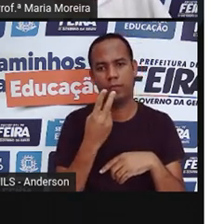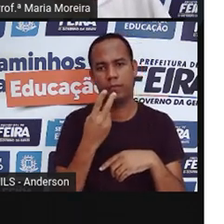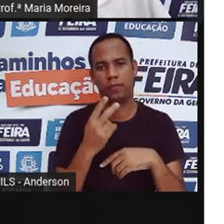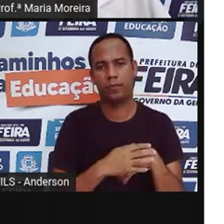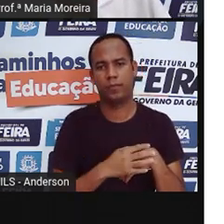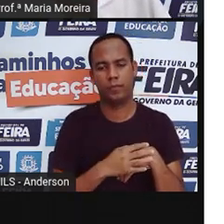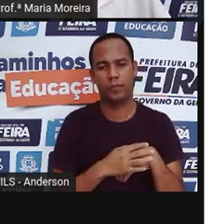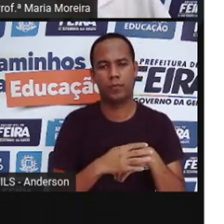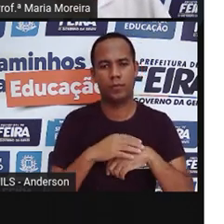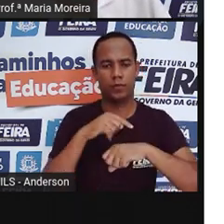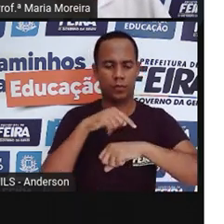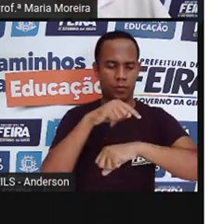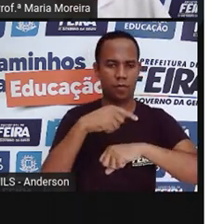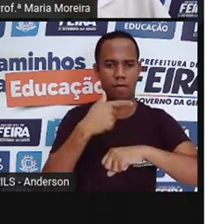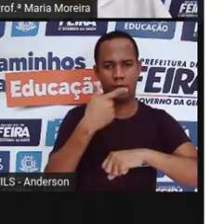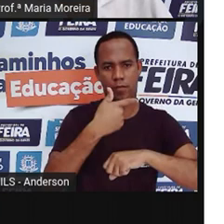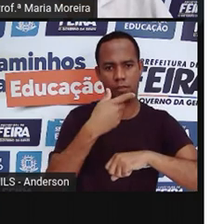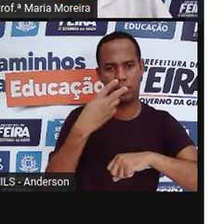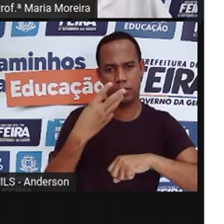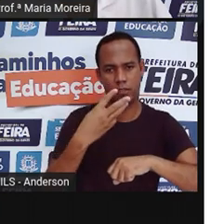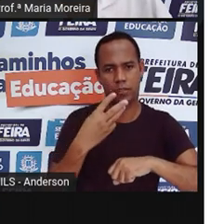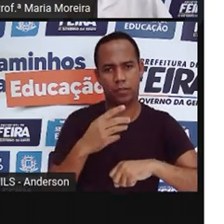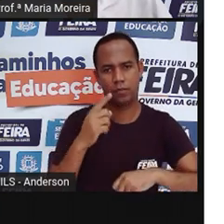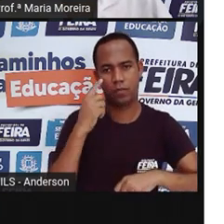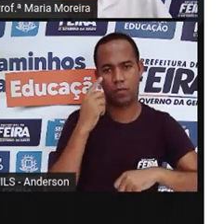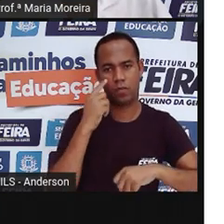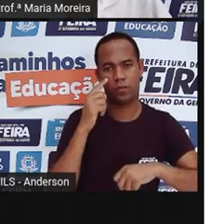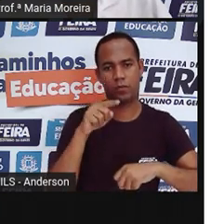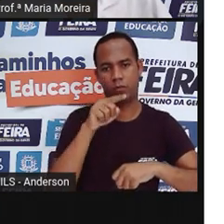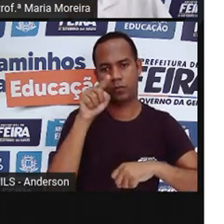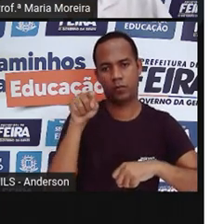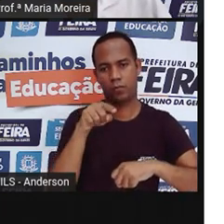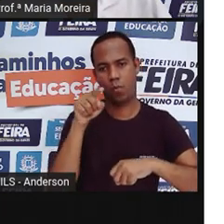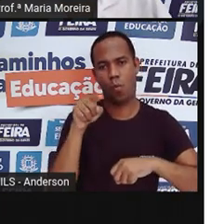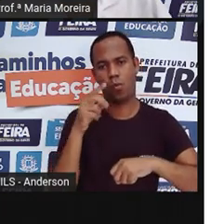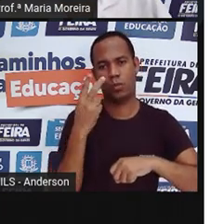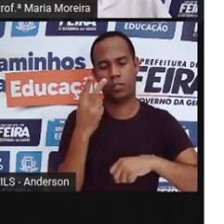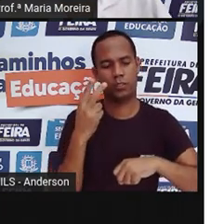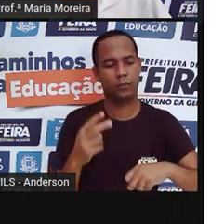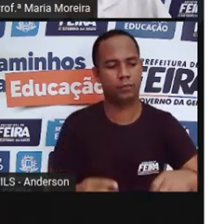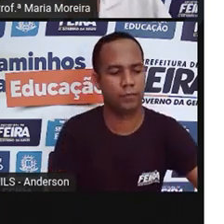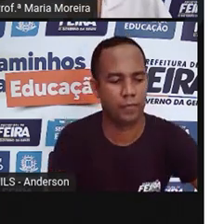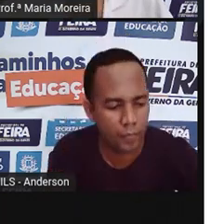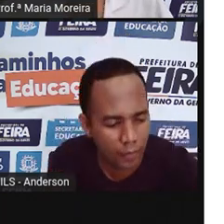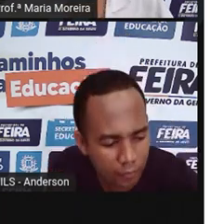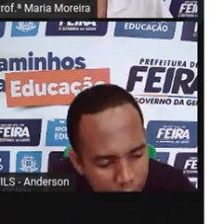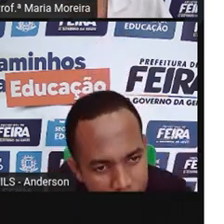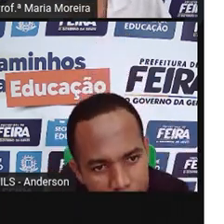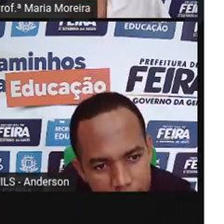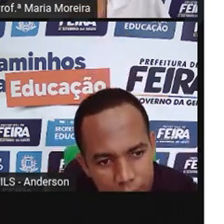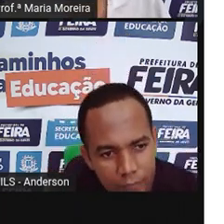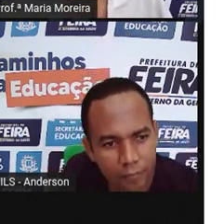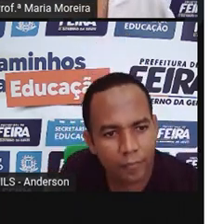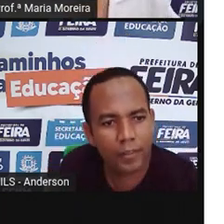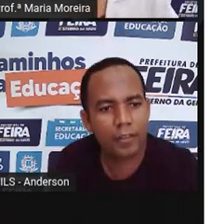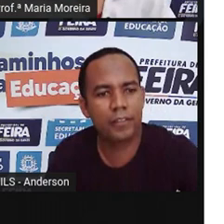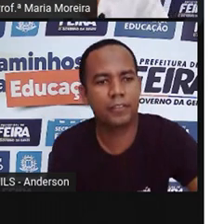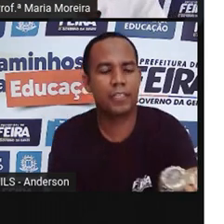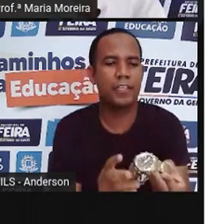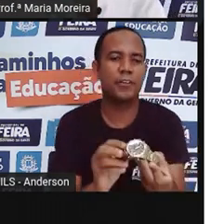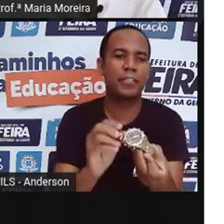tá? Já vem dizendo aqui 23 e 8. E aqui temos um relógio de ponteiro. Olha só,